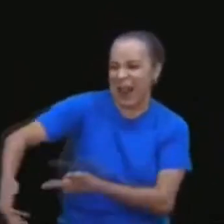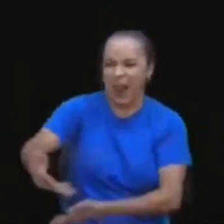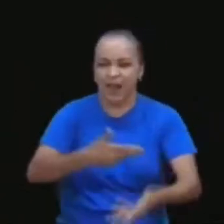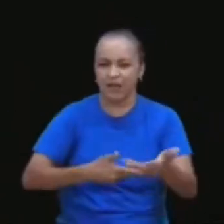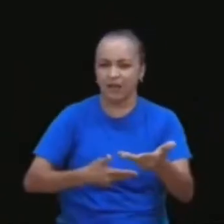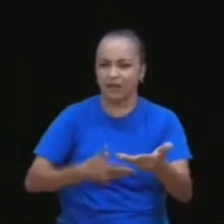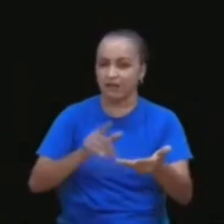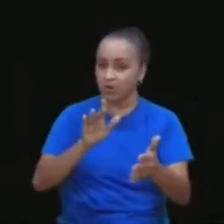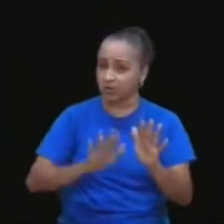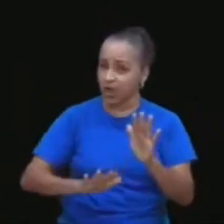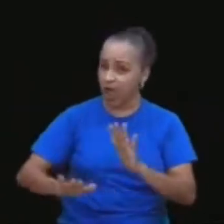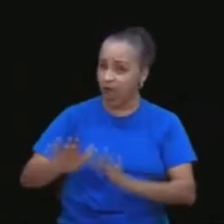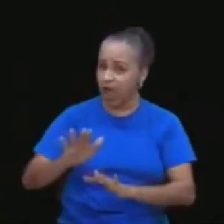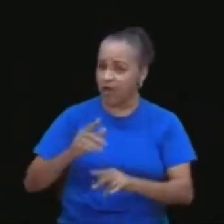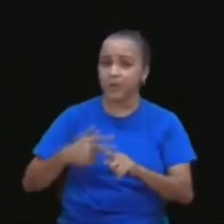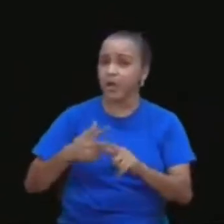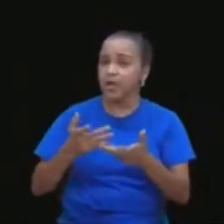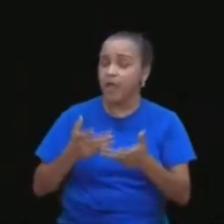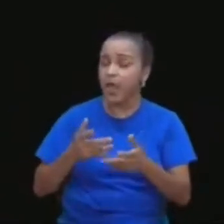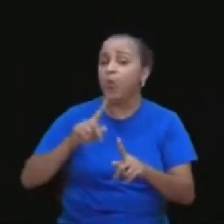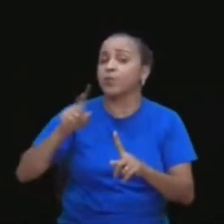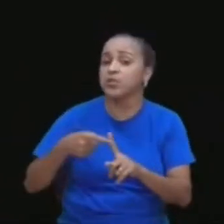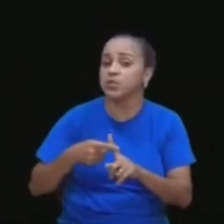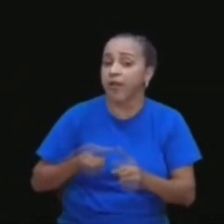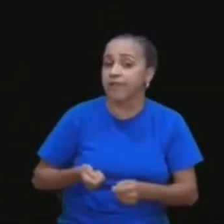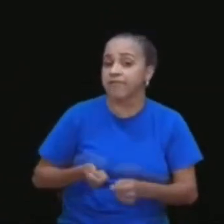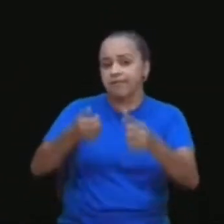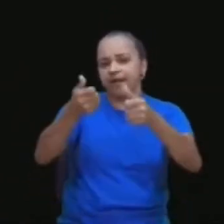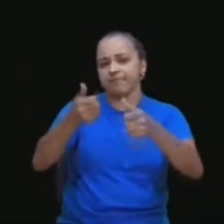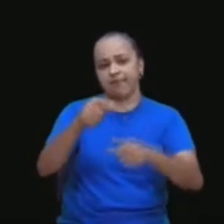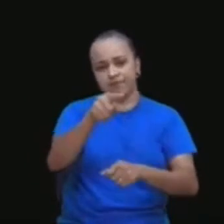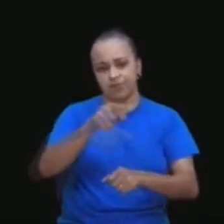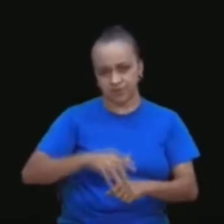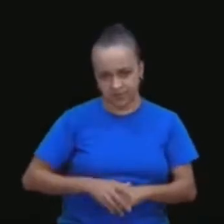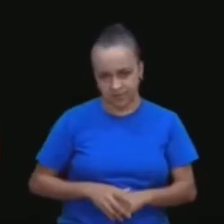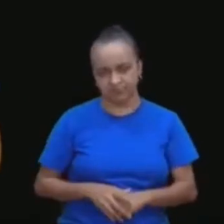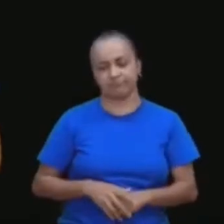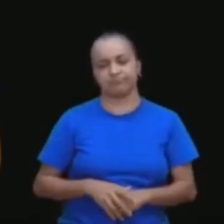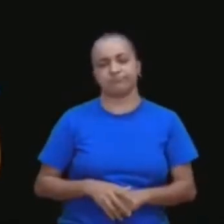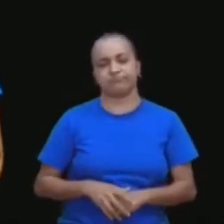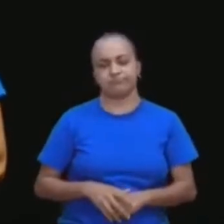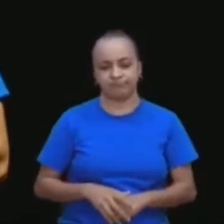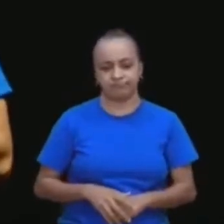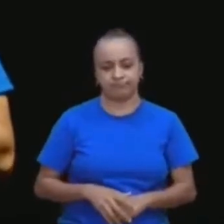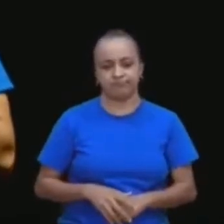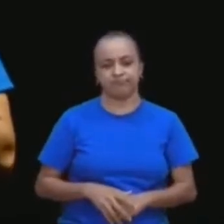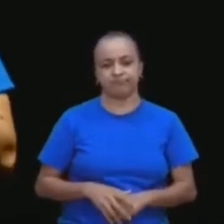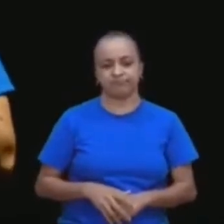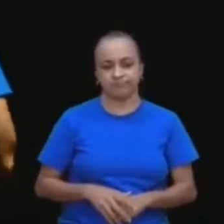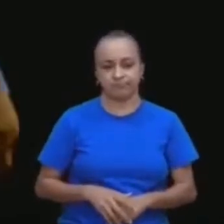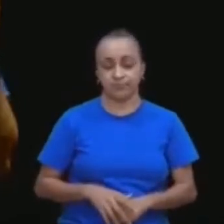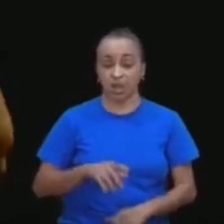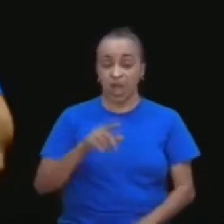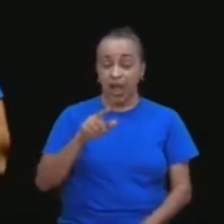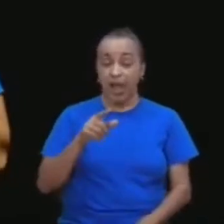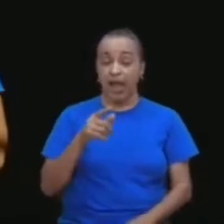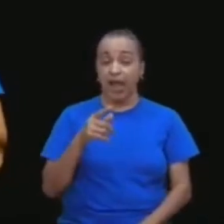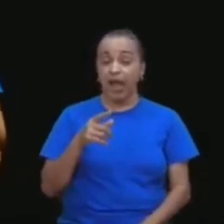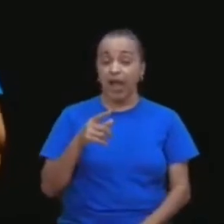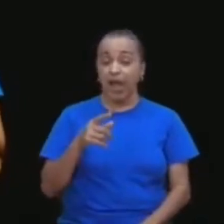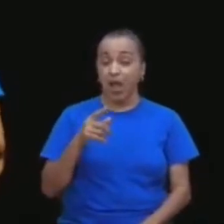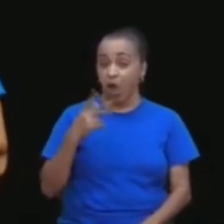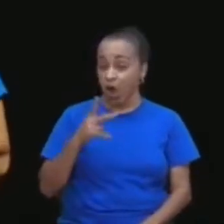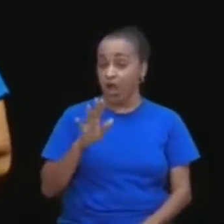cuidado, e a Bíblia diz que você conhece, o lobo, ou, a árvore, pelo rabo, ou,